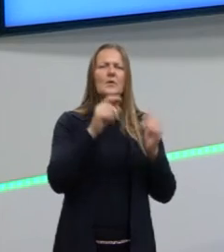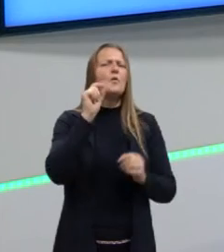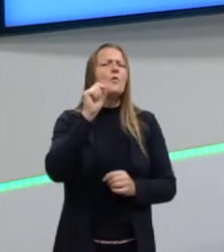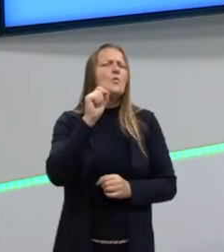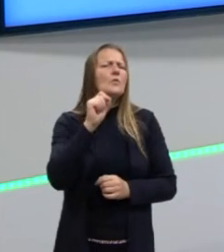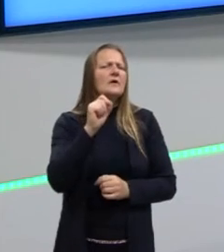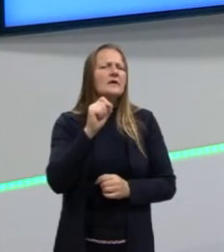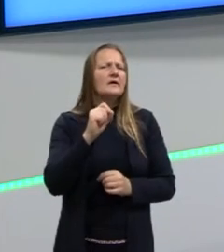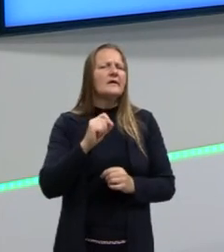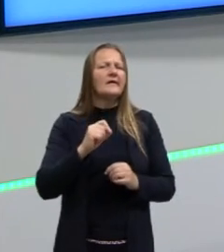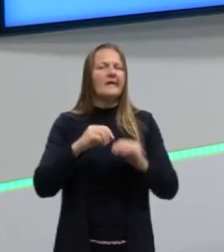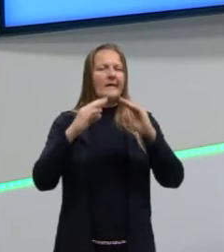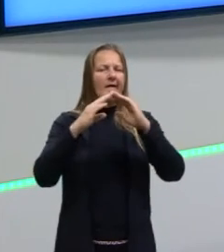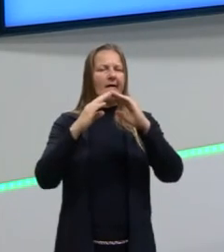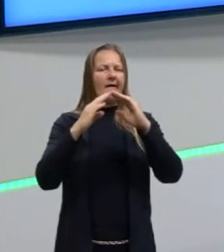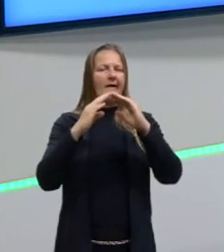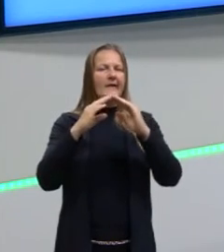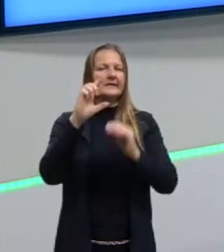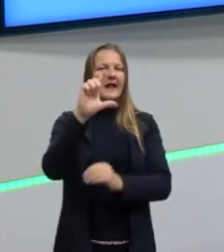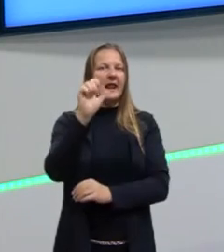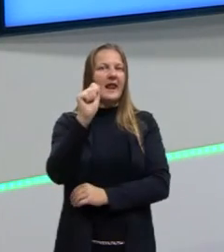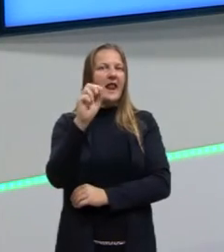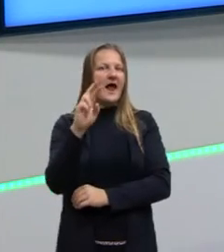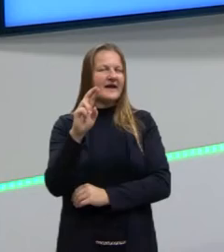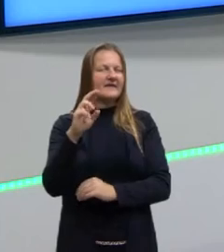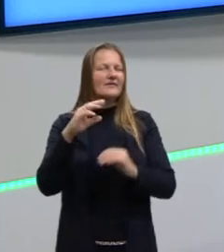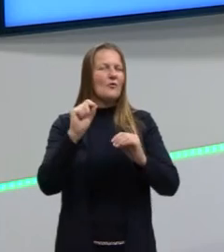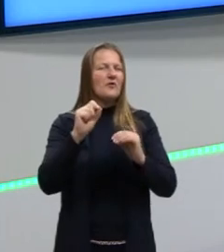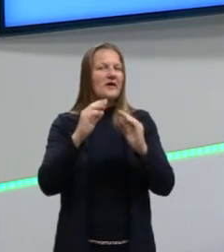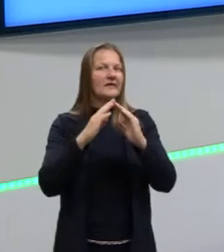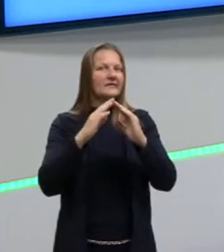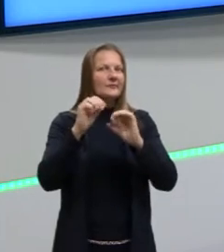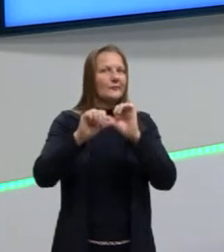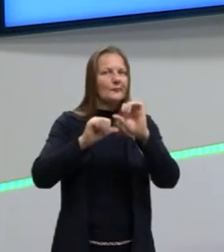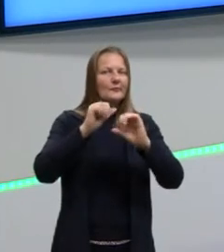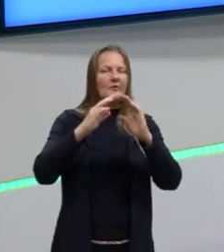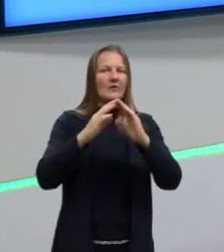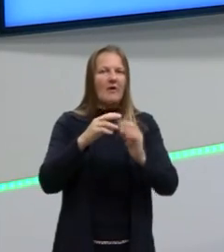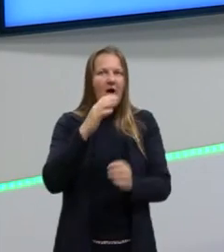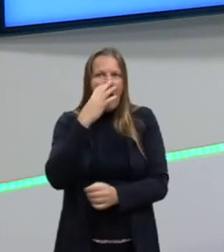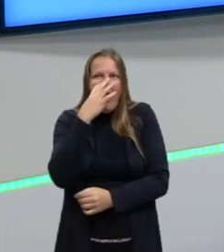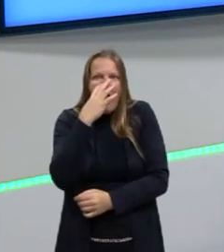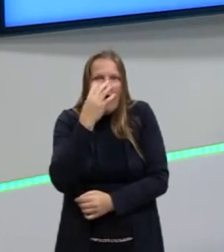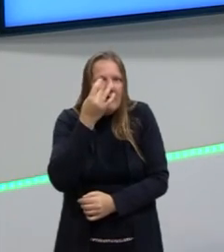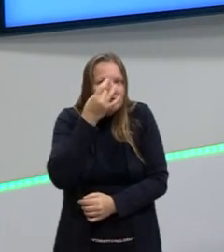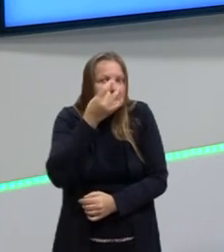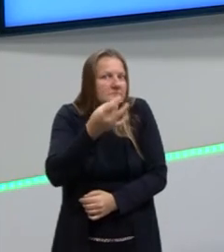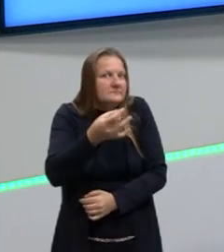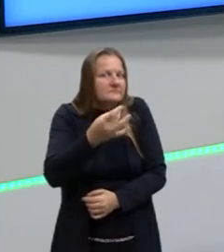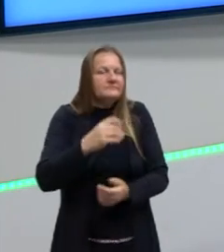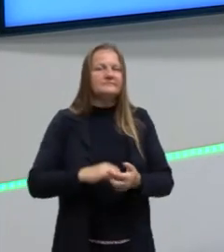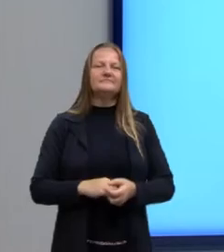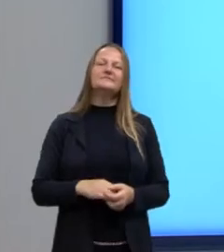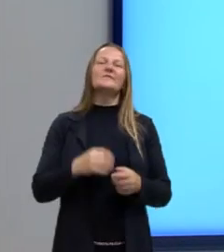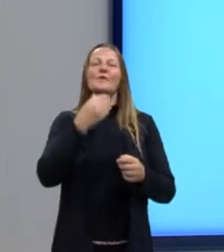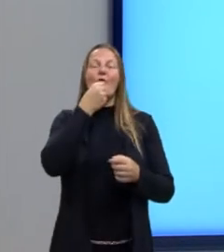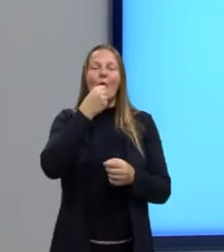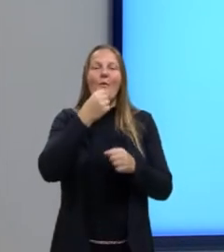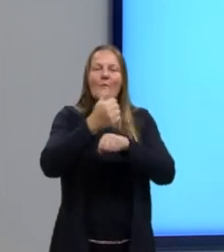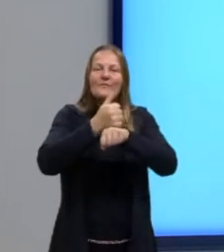atraentes. De 1956. Aí você percebe, nessa obra, que o Hamilton traz